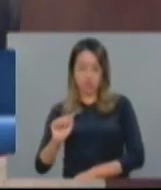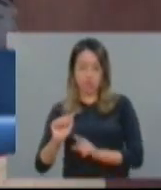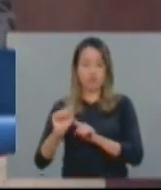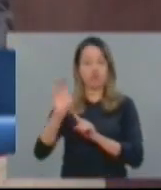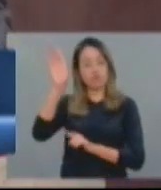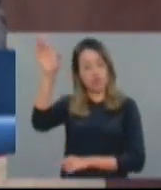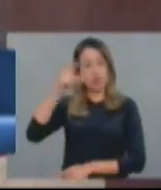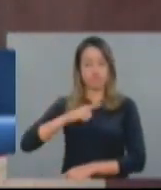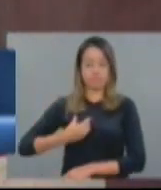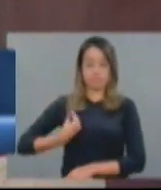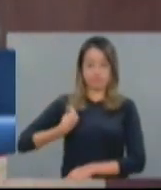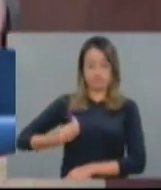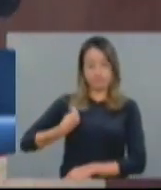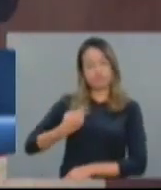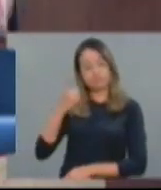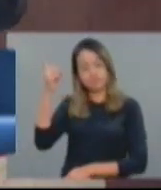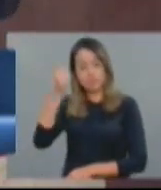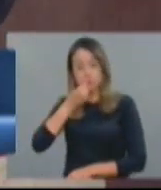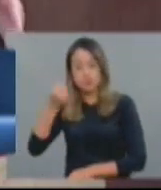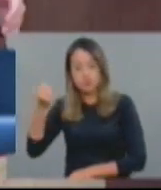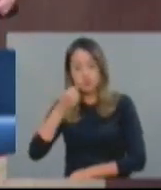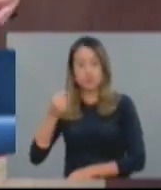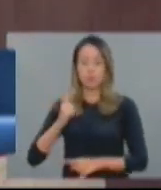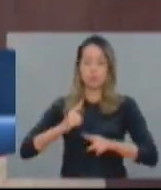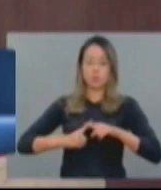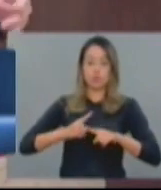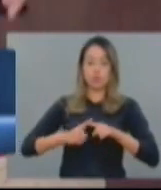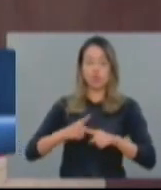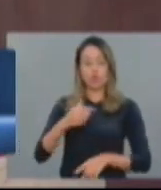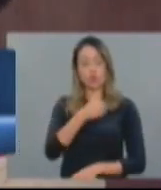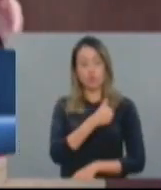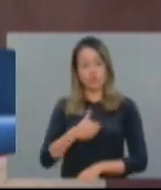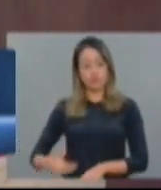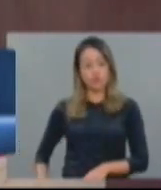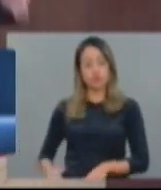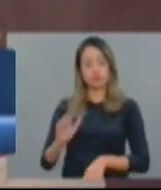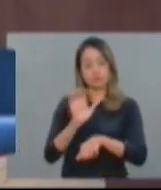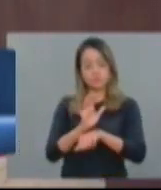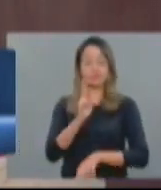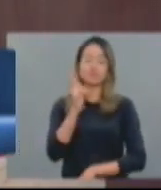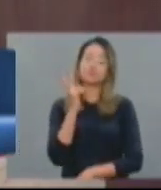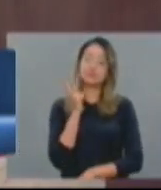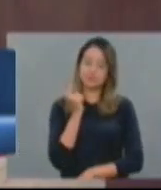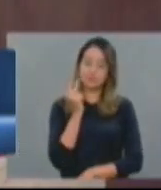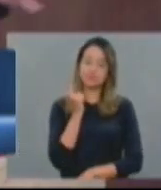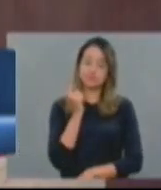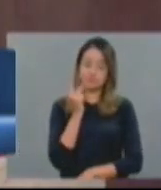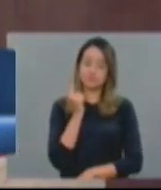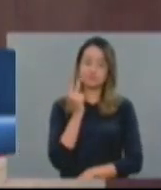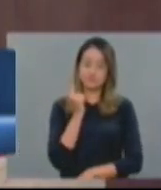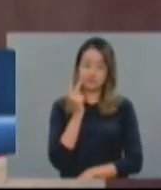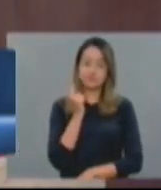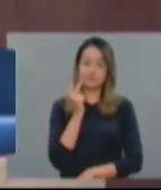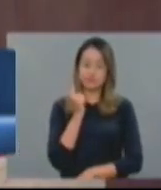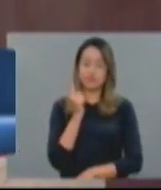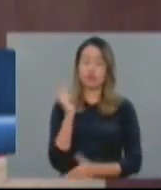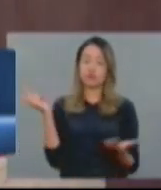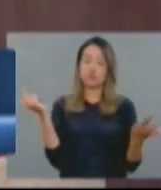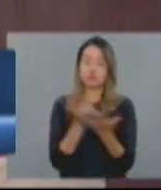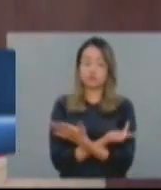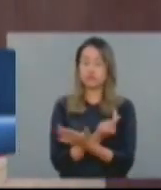atestar a omissão do governo do Estado do Ceará nas últimas gestões